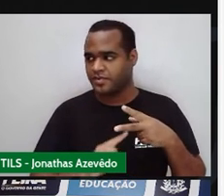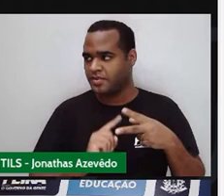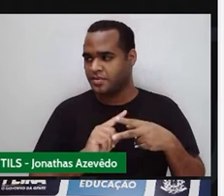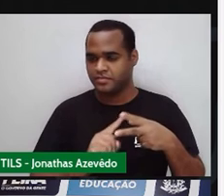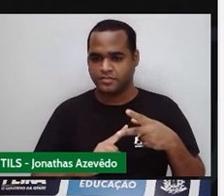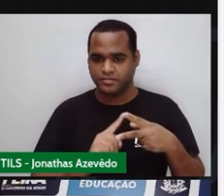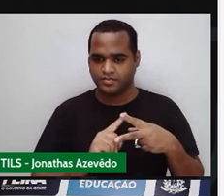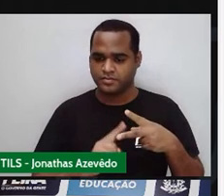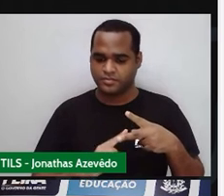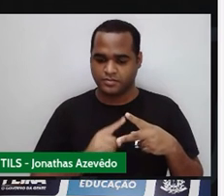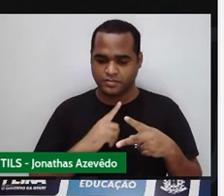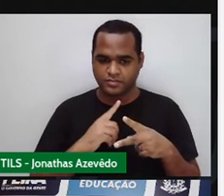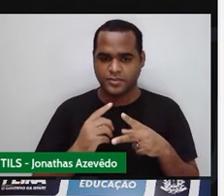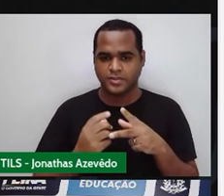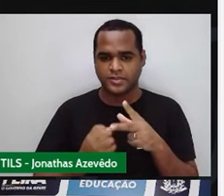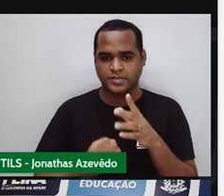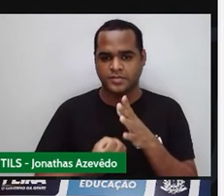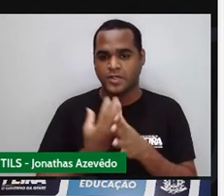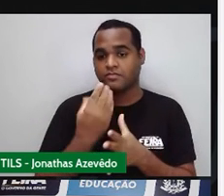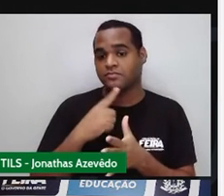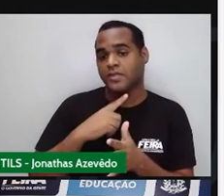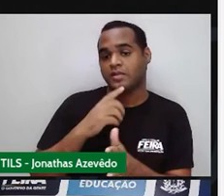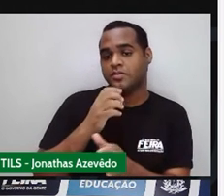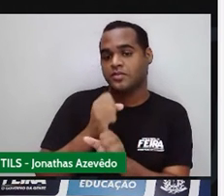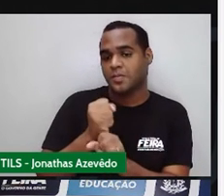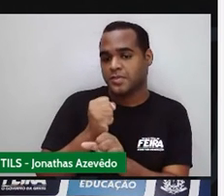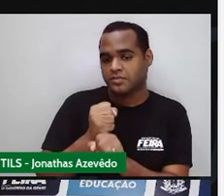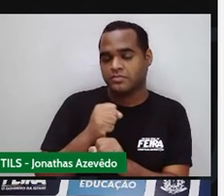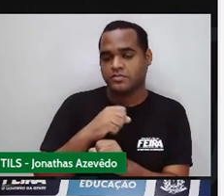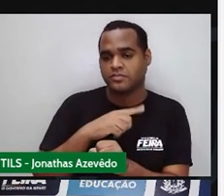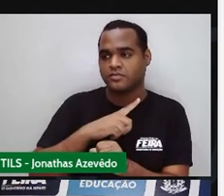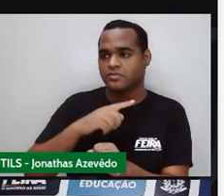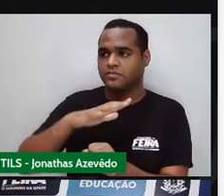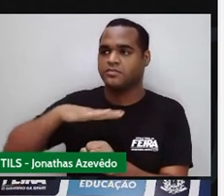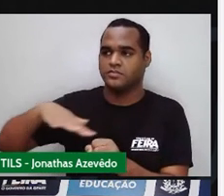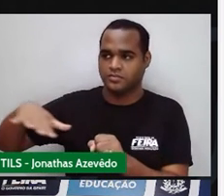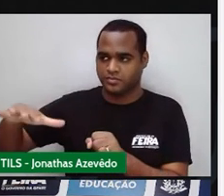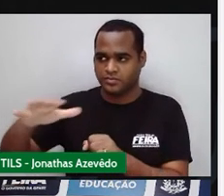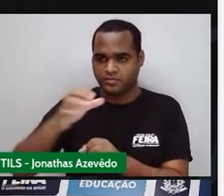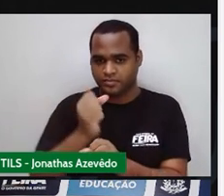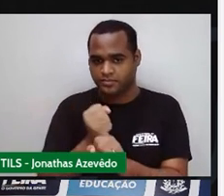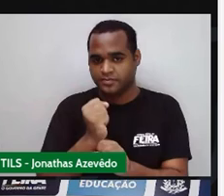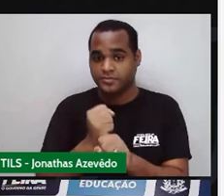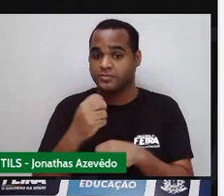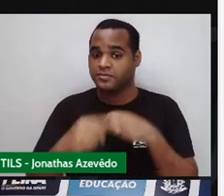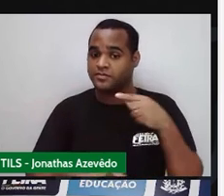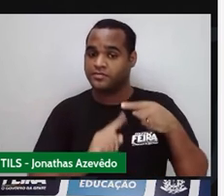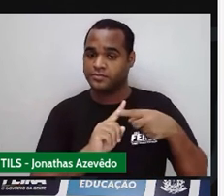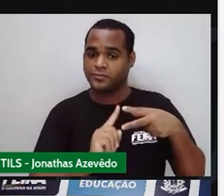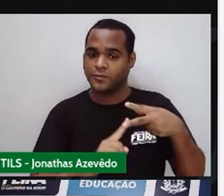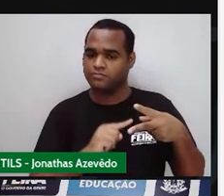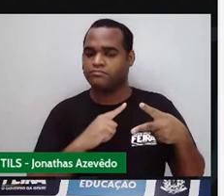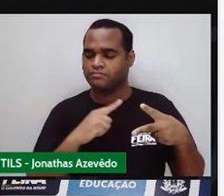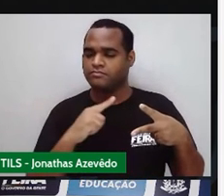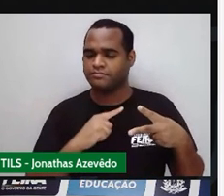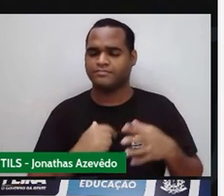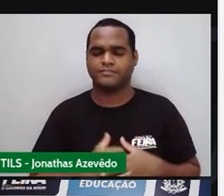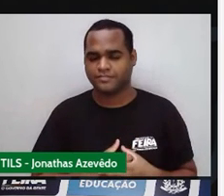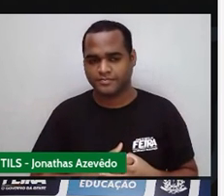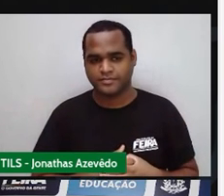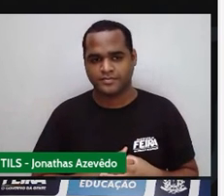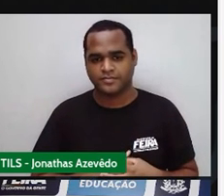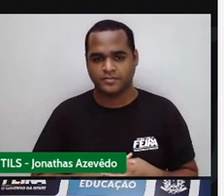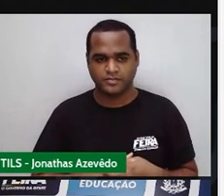E aí a gente tira ele, faz ele virar um só, multiplicando pelo que sobrou dentro da soma, tá? Bom,